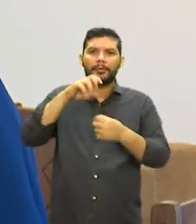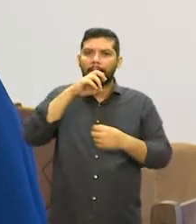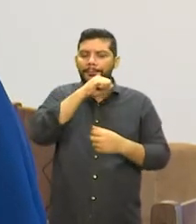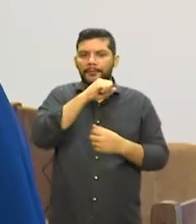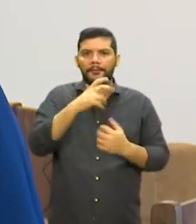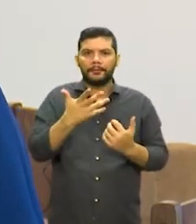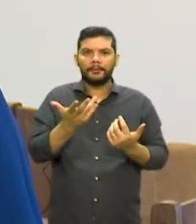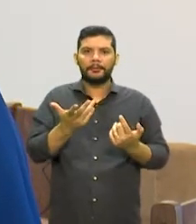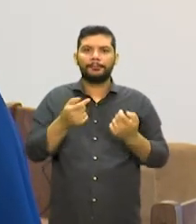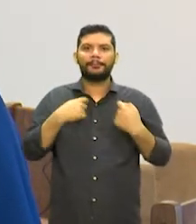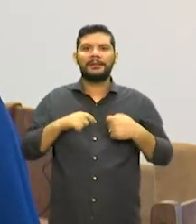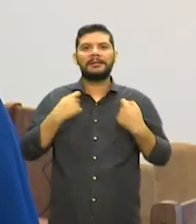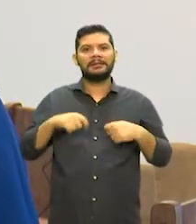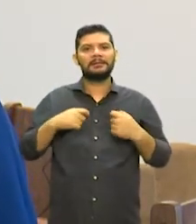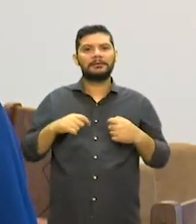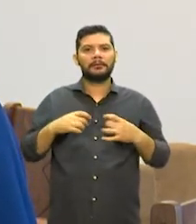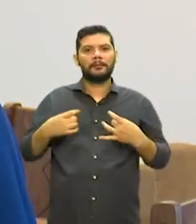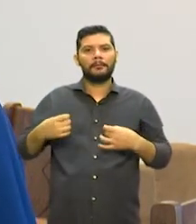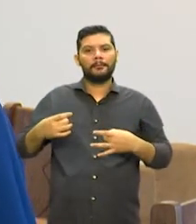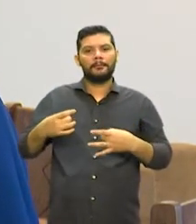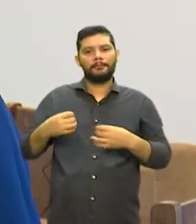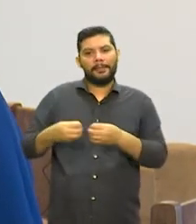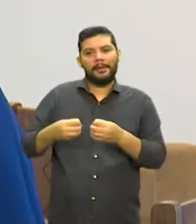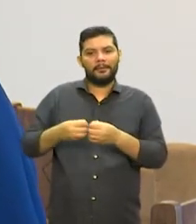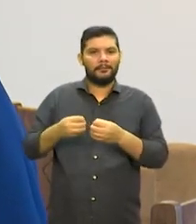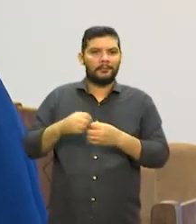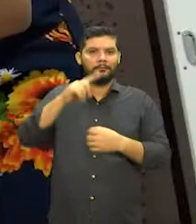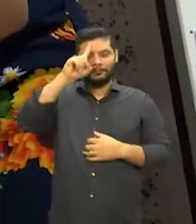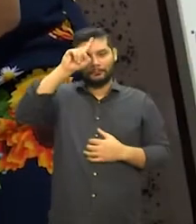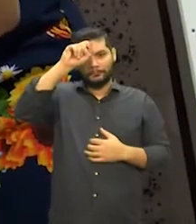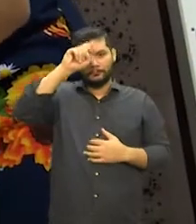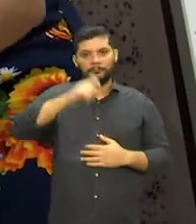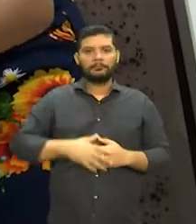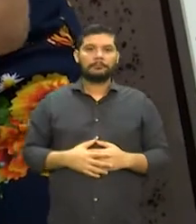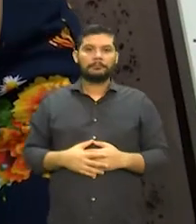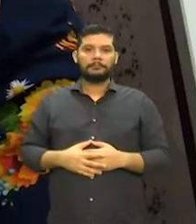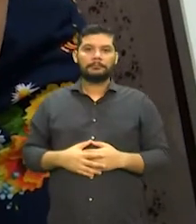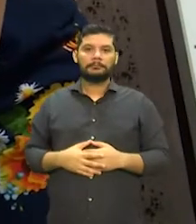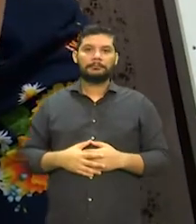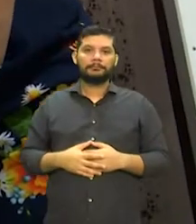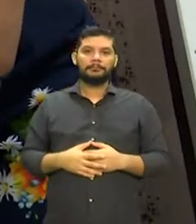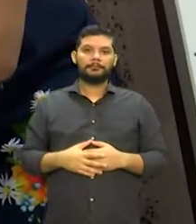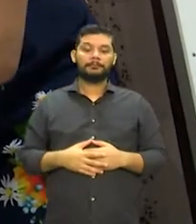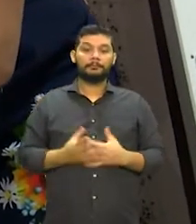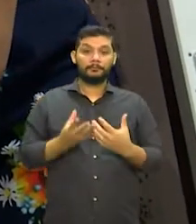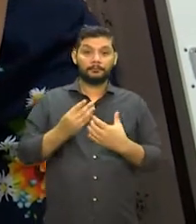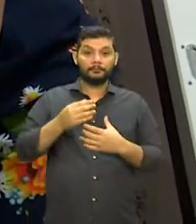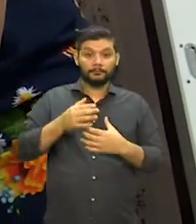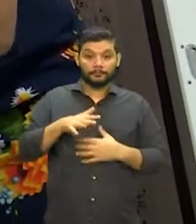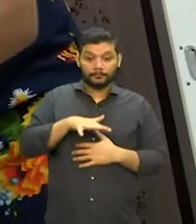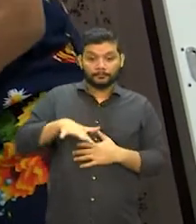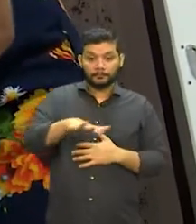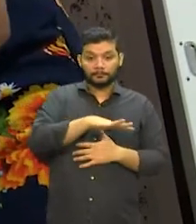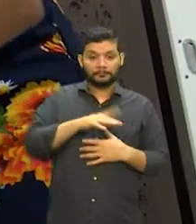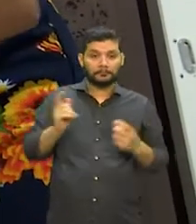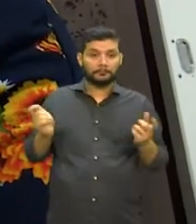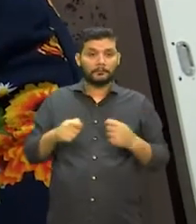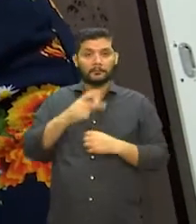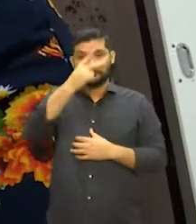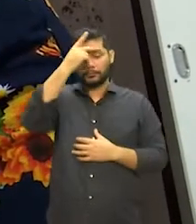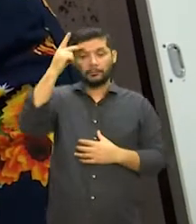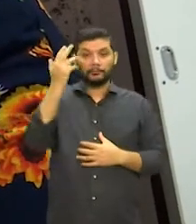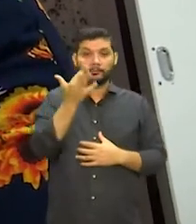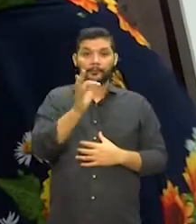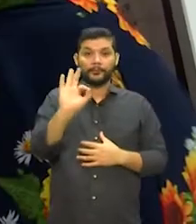precisariam estar próximas do hospital para esse acompanhamento. O espaço tem a capacidade para hospedar 10 pessoas.